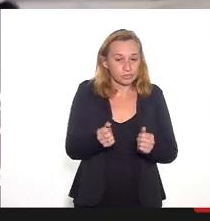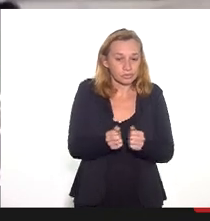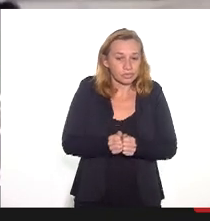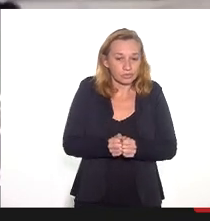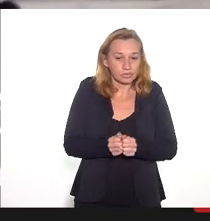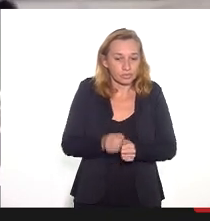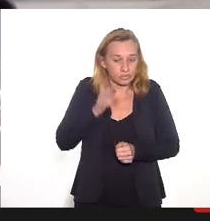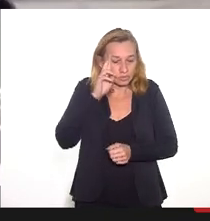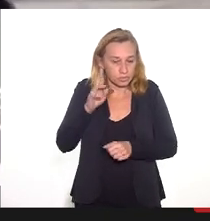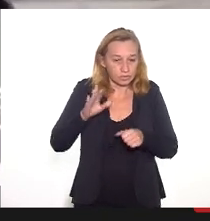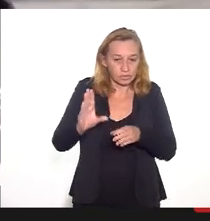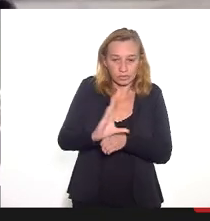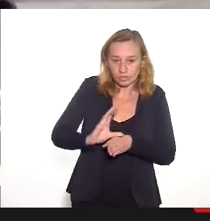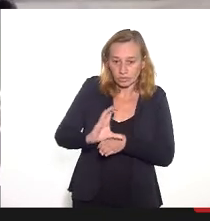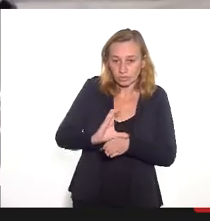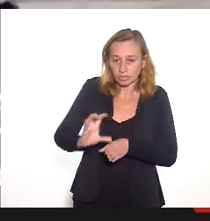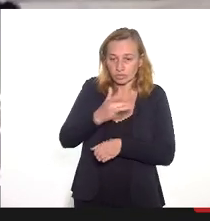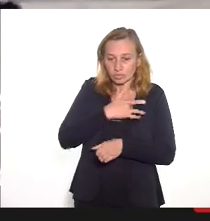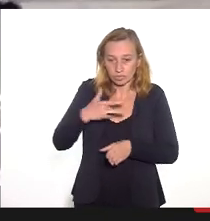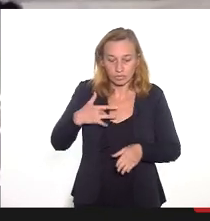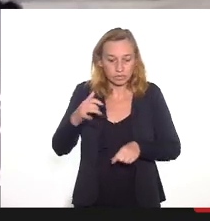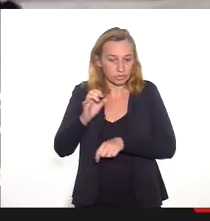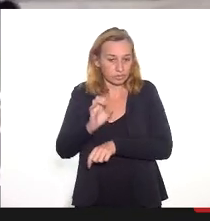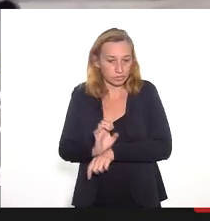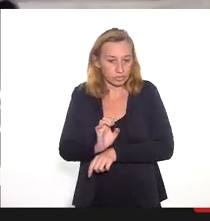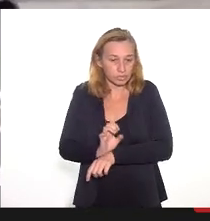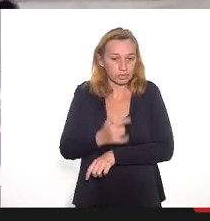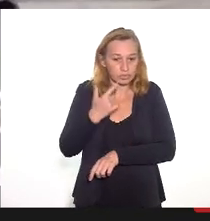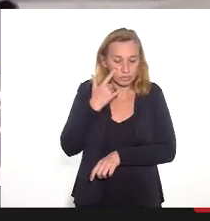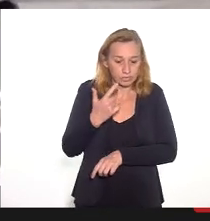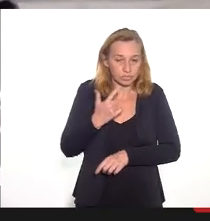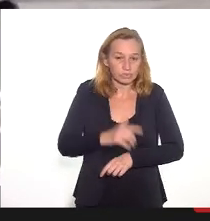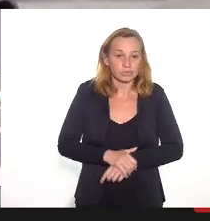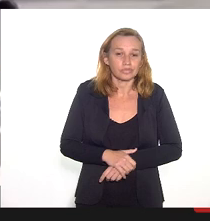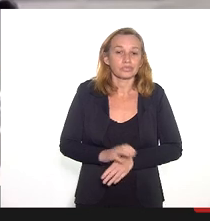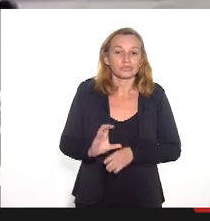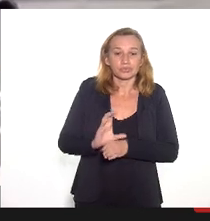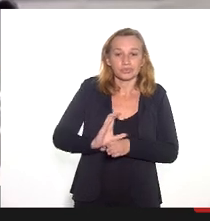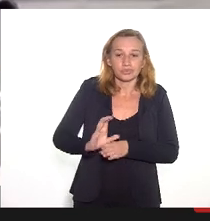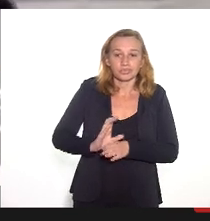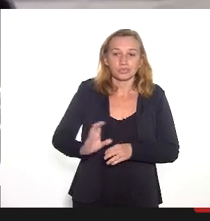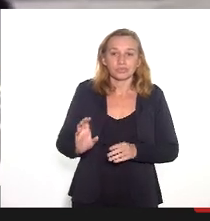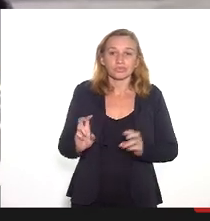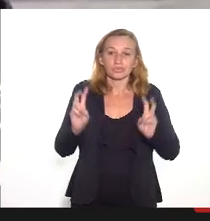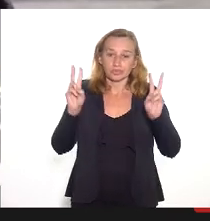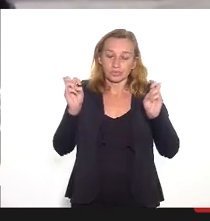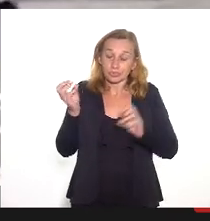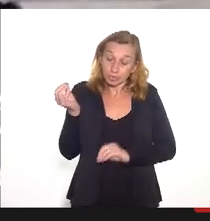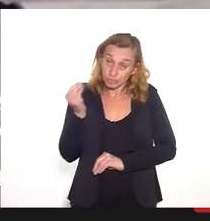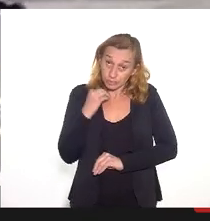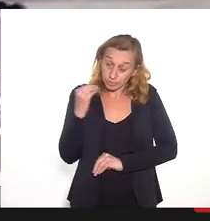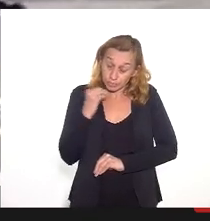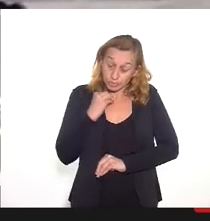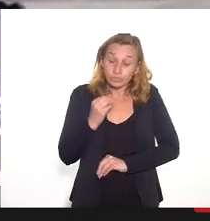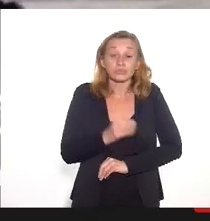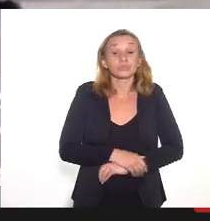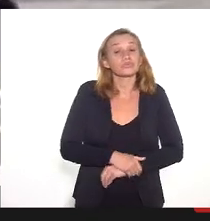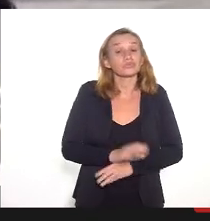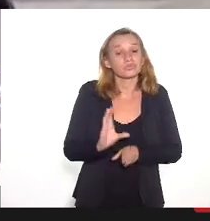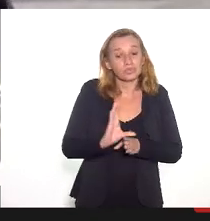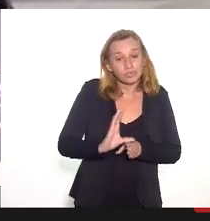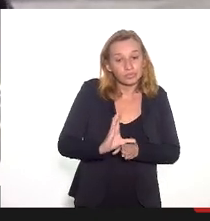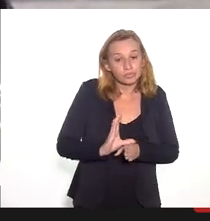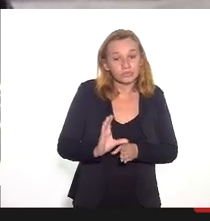com o Conselho Estadual de Saúde. A situação do Conselho é uma situação frágil, o Conselho